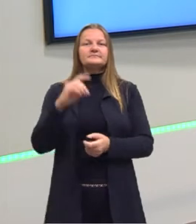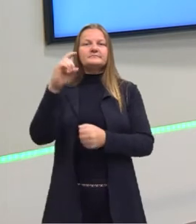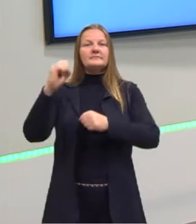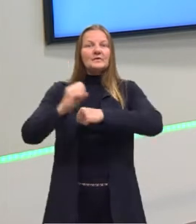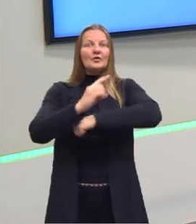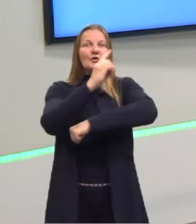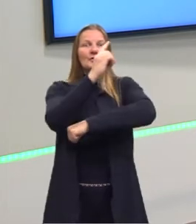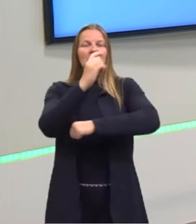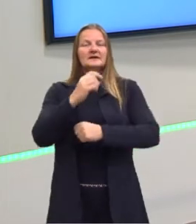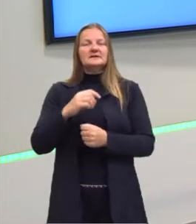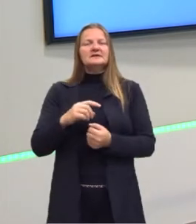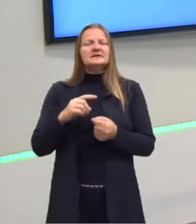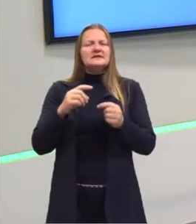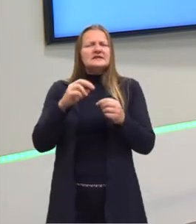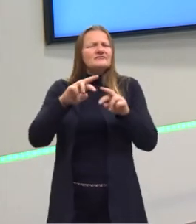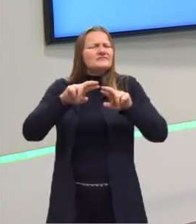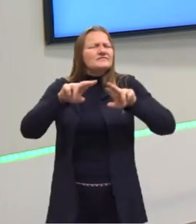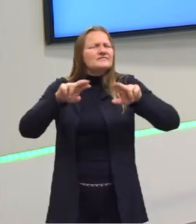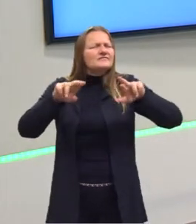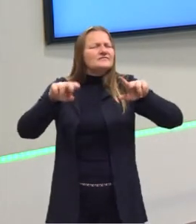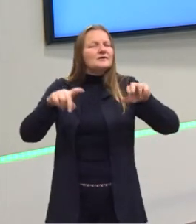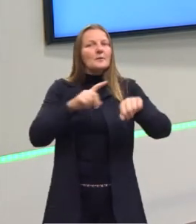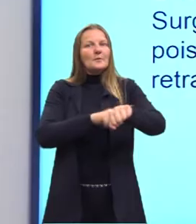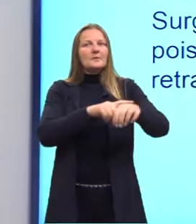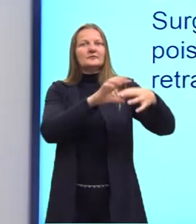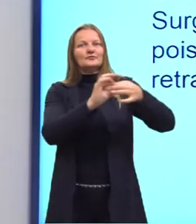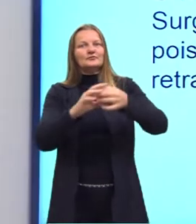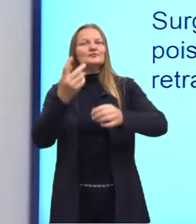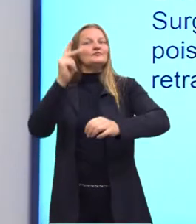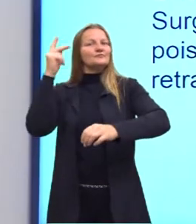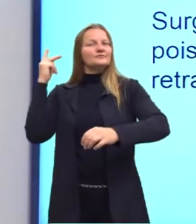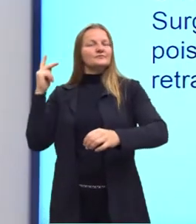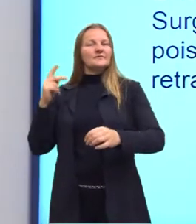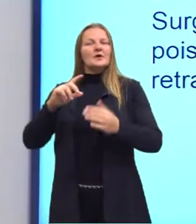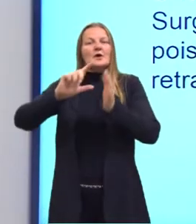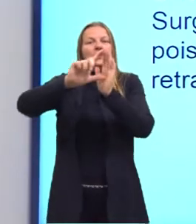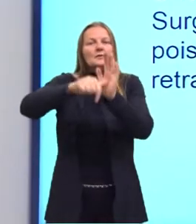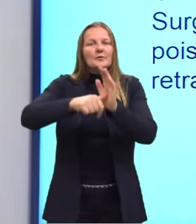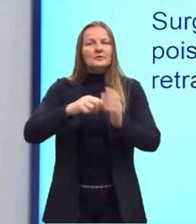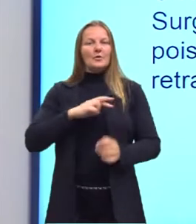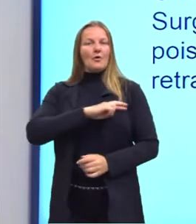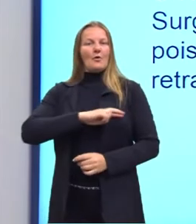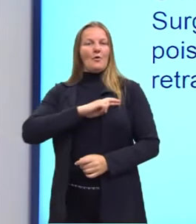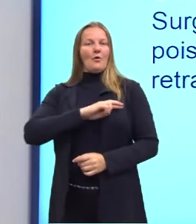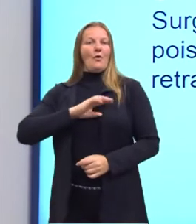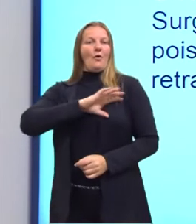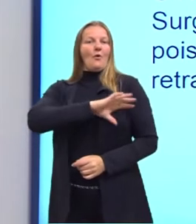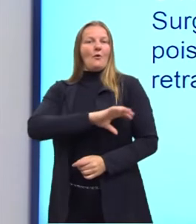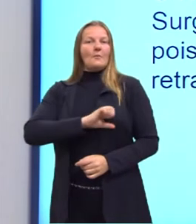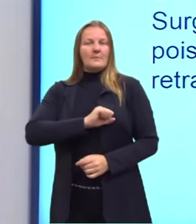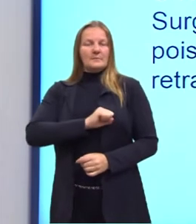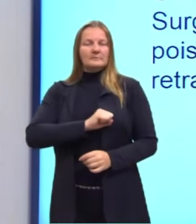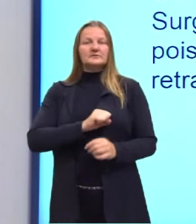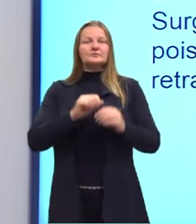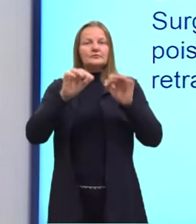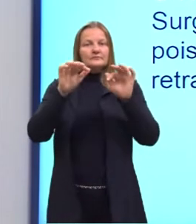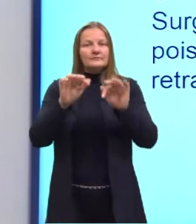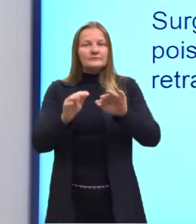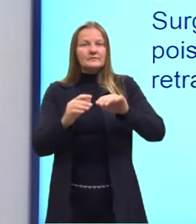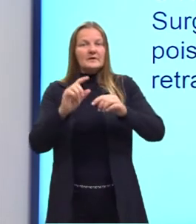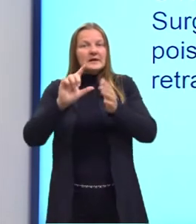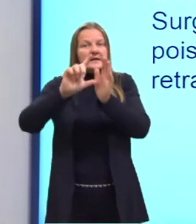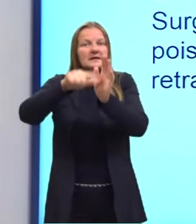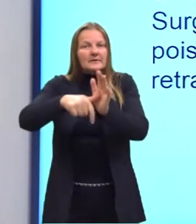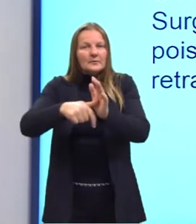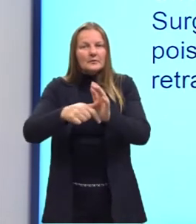está ali se relacionando com esse momento. Então, ele vem logo após o romantismo, também está ligado às